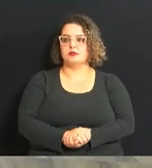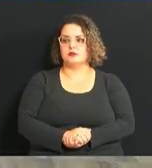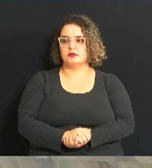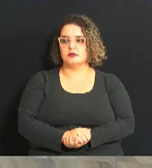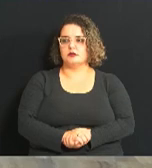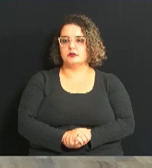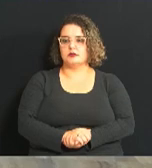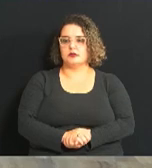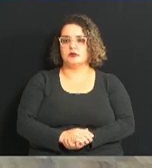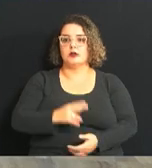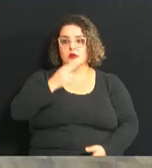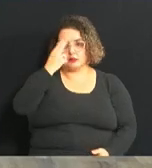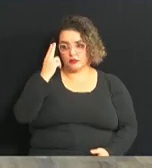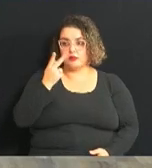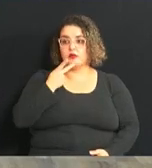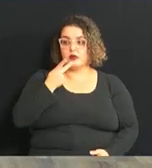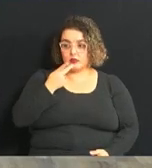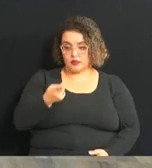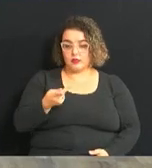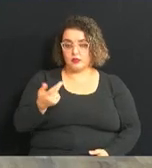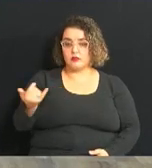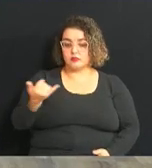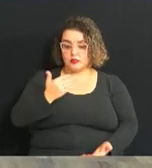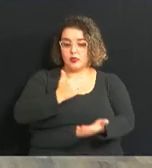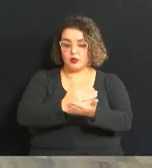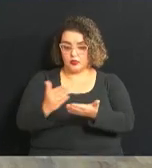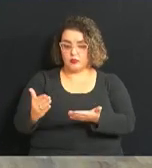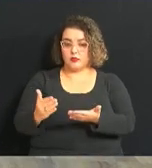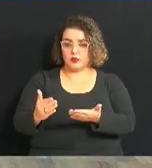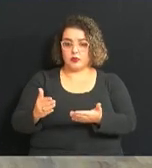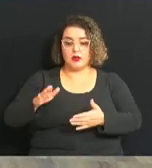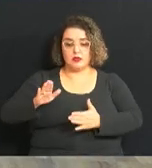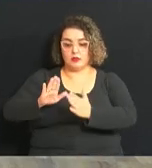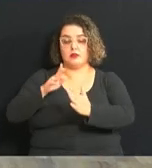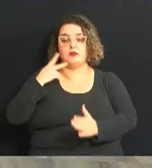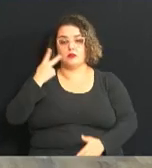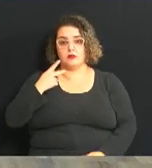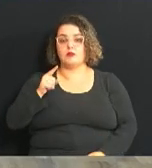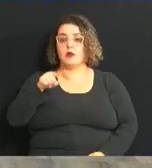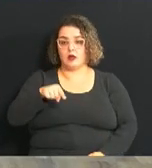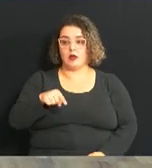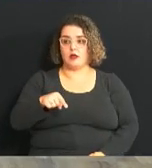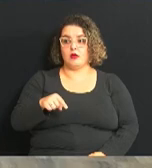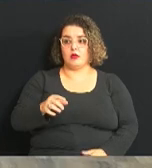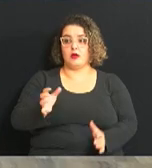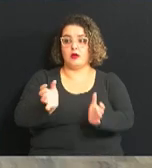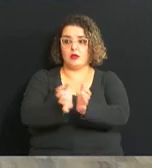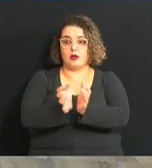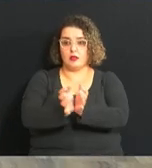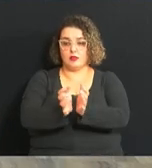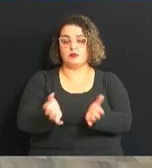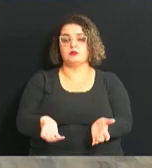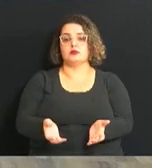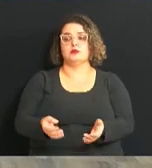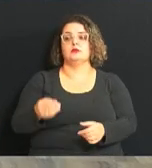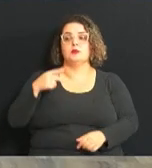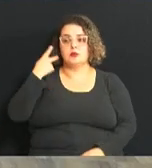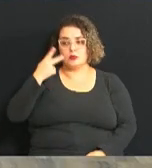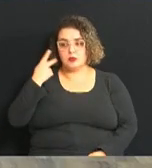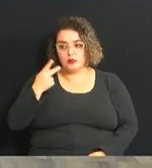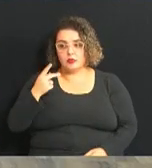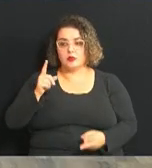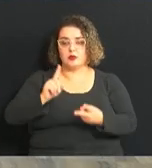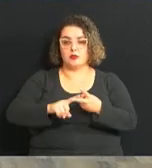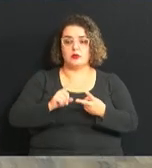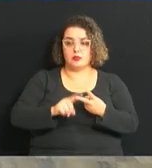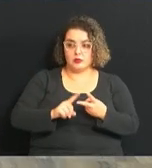Gabriel, então, reforçando o que você disse logo no início, a frente parlamentar ela é composta pelos parlamentares, por vereadores